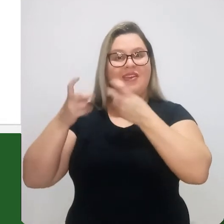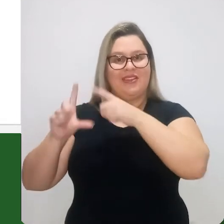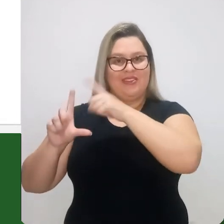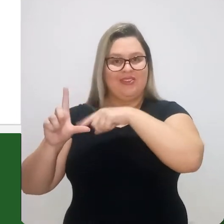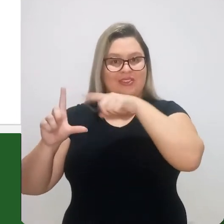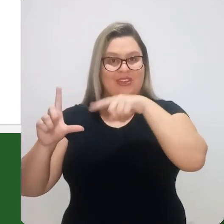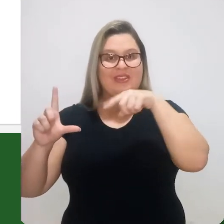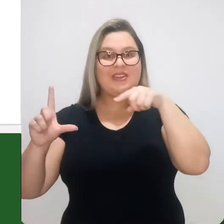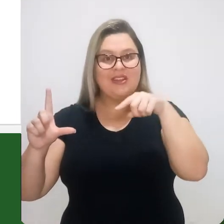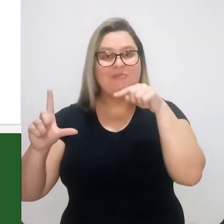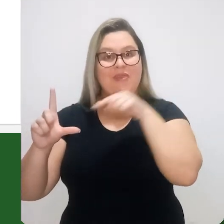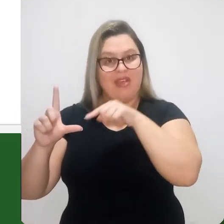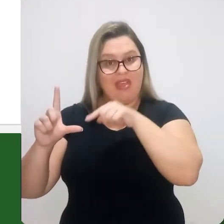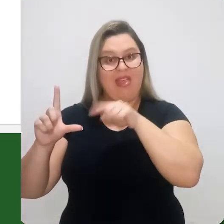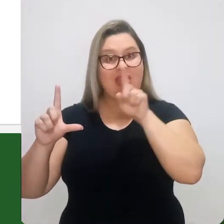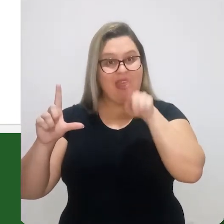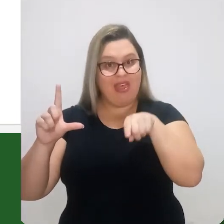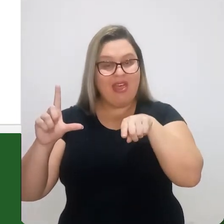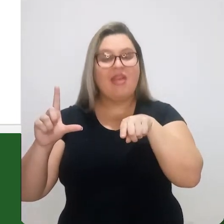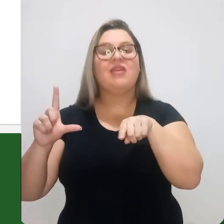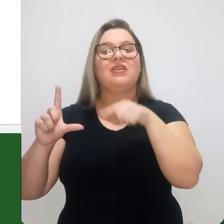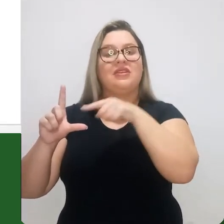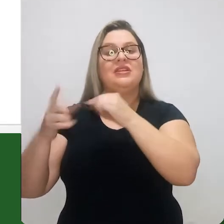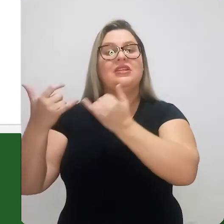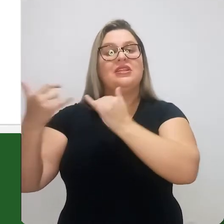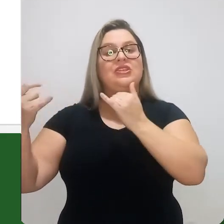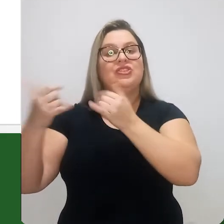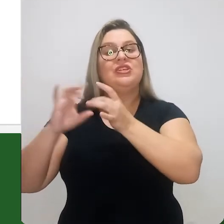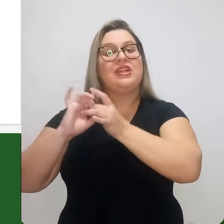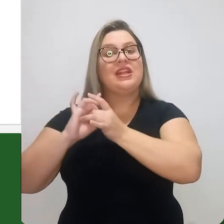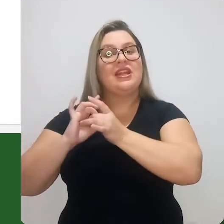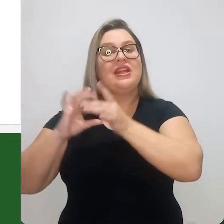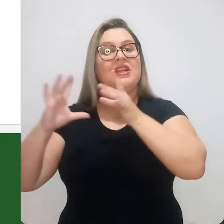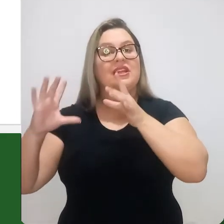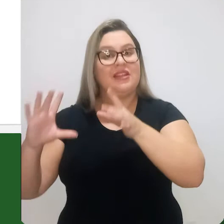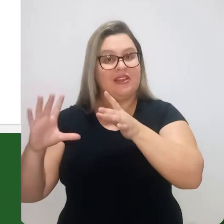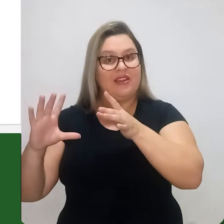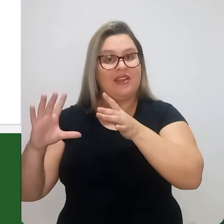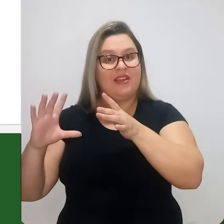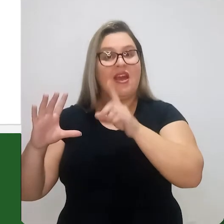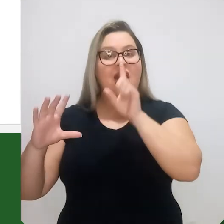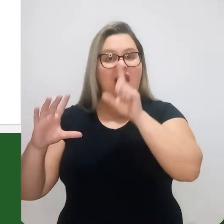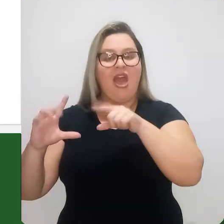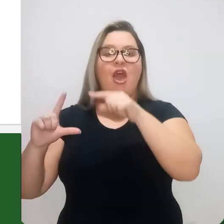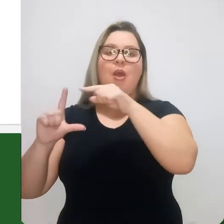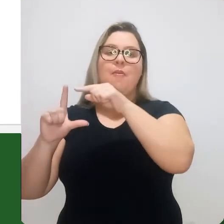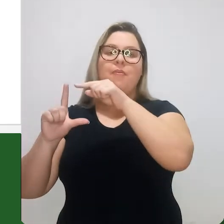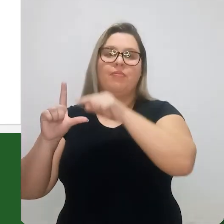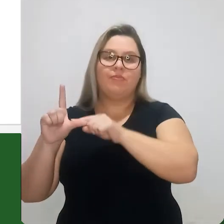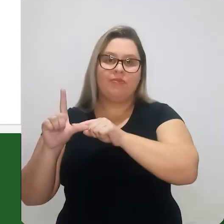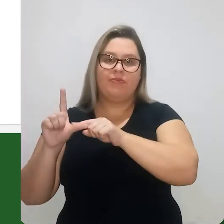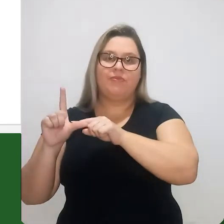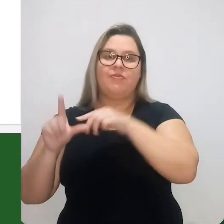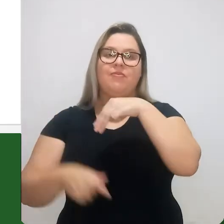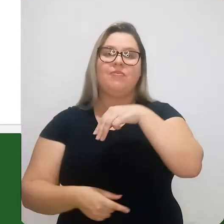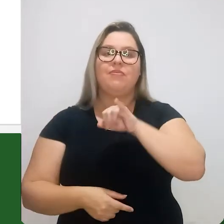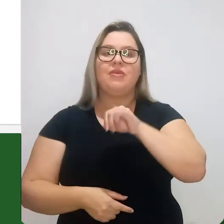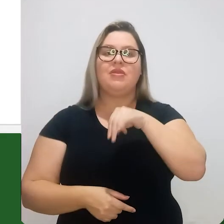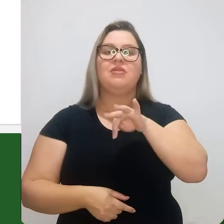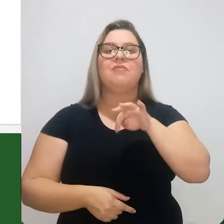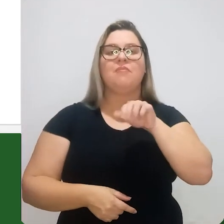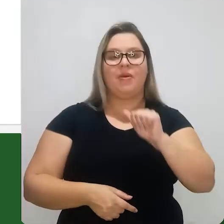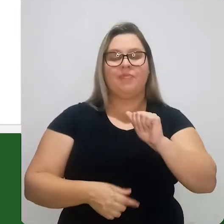observamos no diagrama, esta fase é aquela na qual a sua energia livre é a mínima.